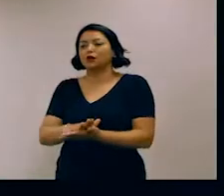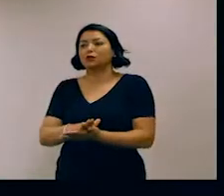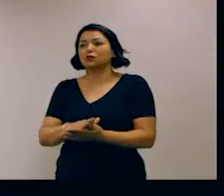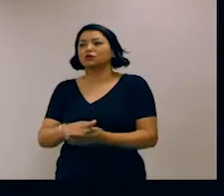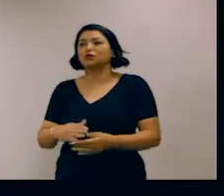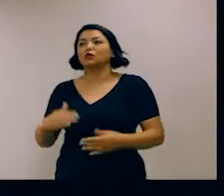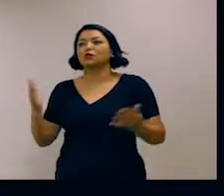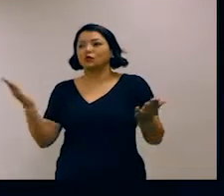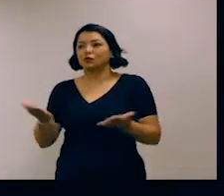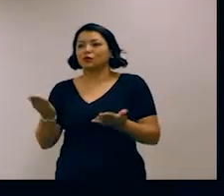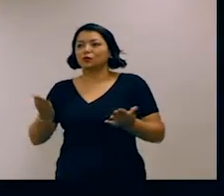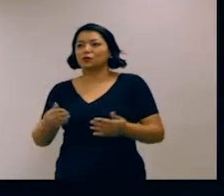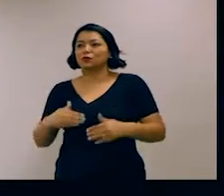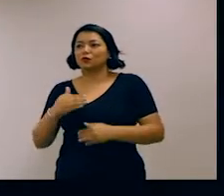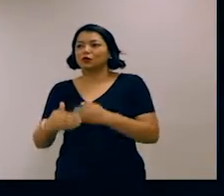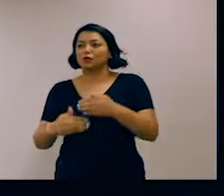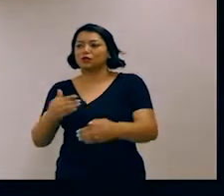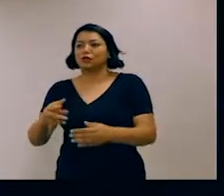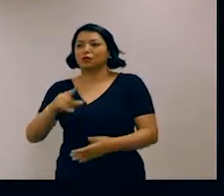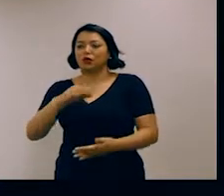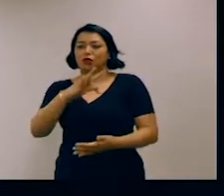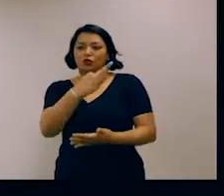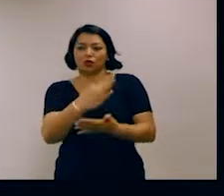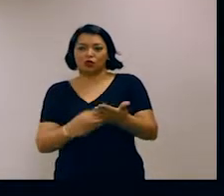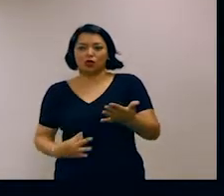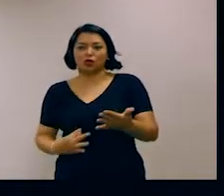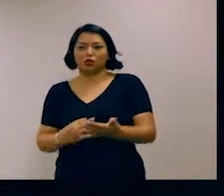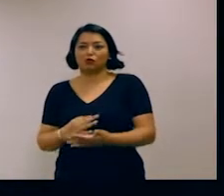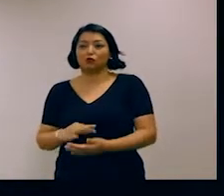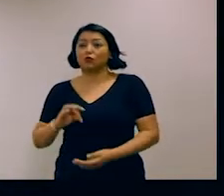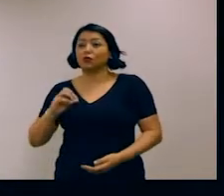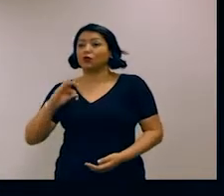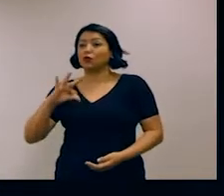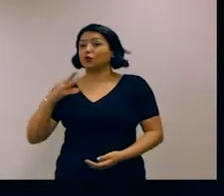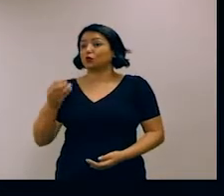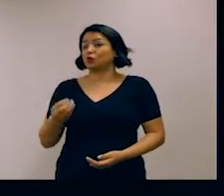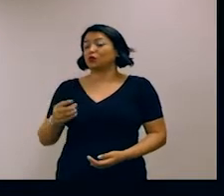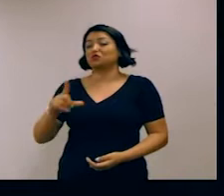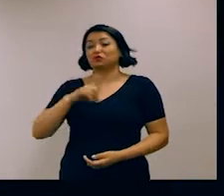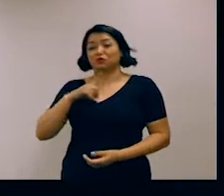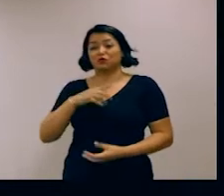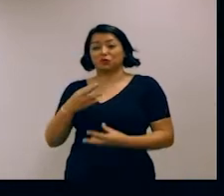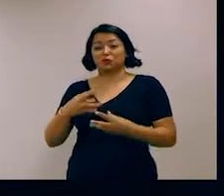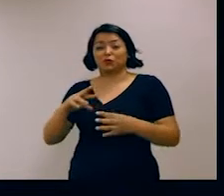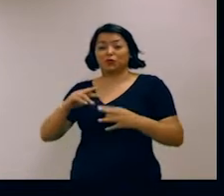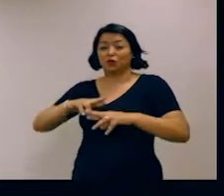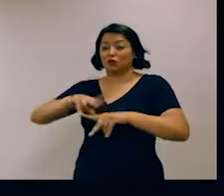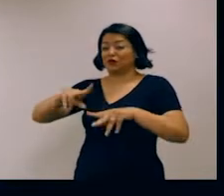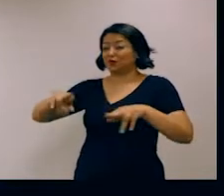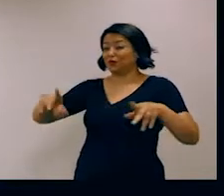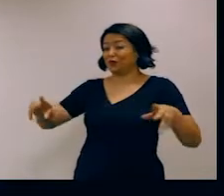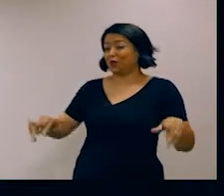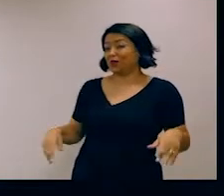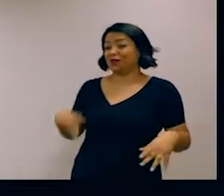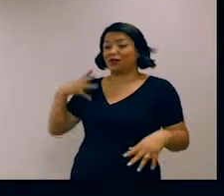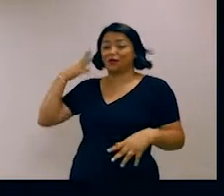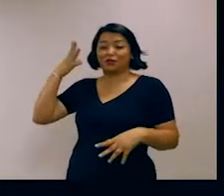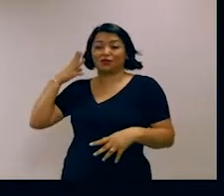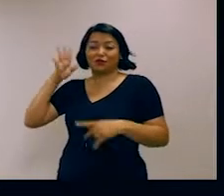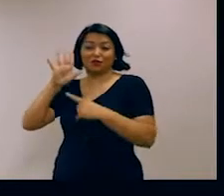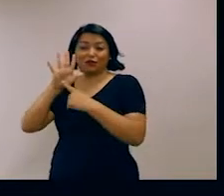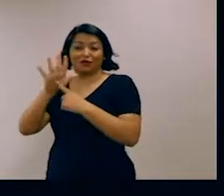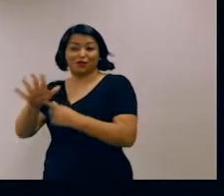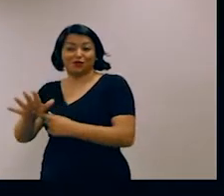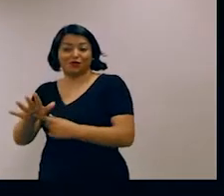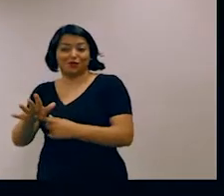Boa tarde. Então, todos nós passamos por várias apresentações desses dois últimos dias, mas mesmo umas